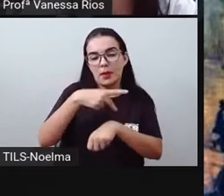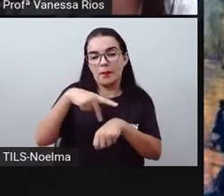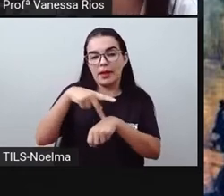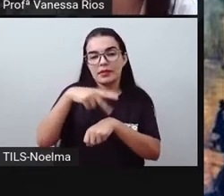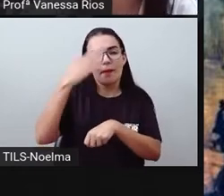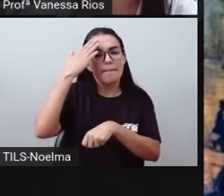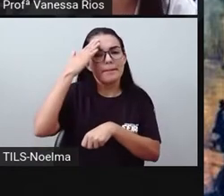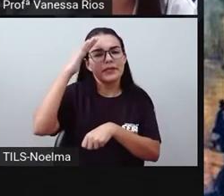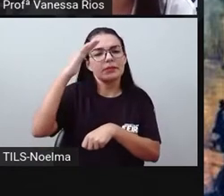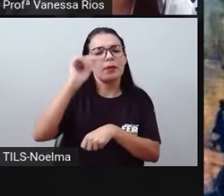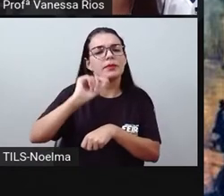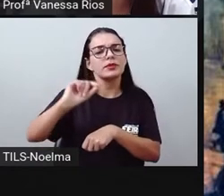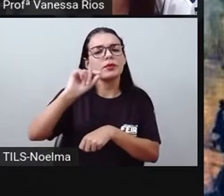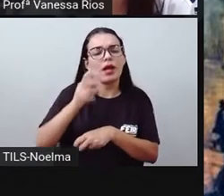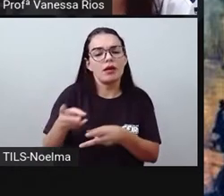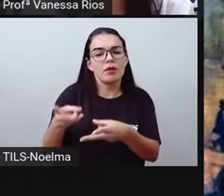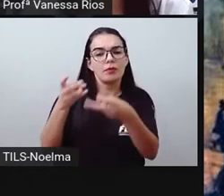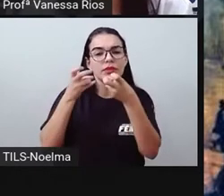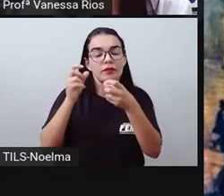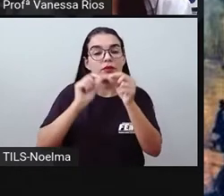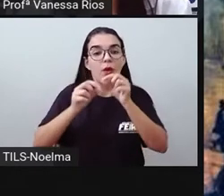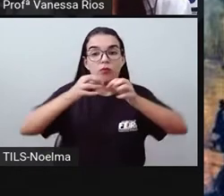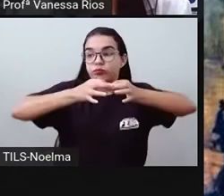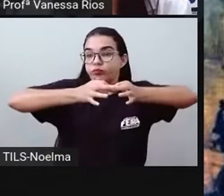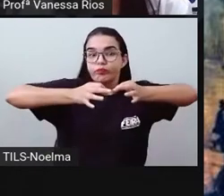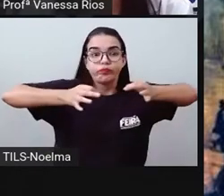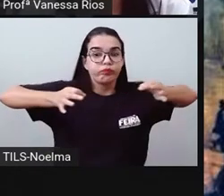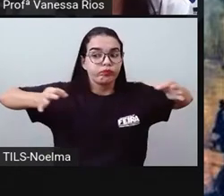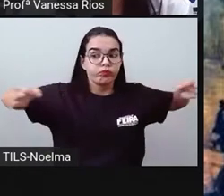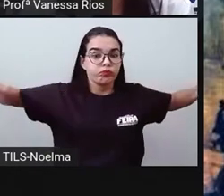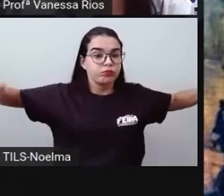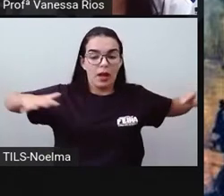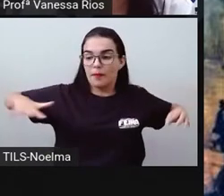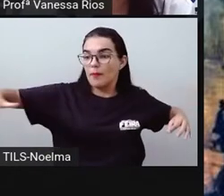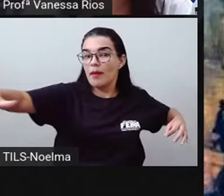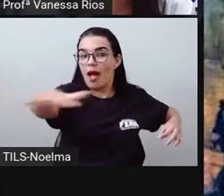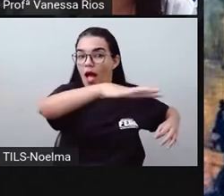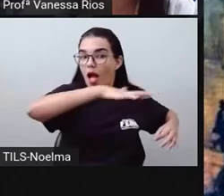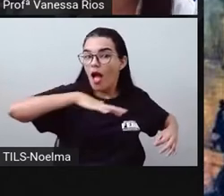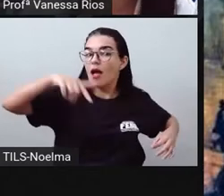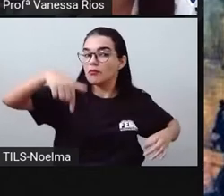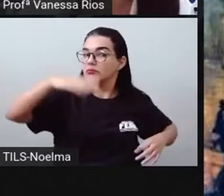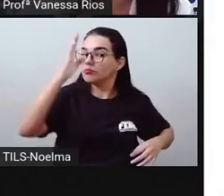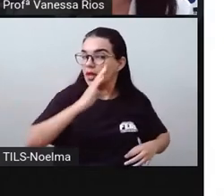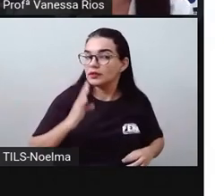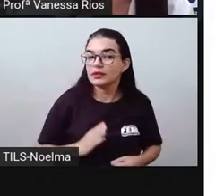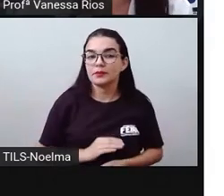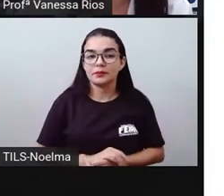principalmente observando toda a extensão territorial que o Brasil possui.